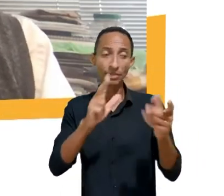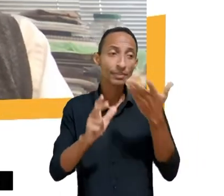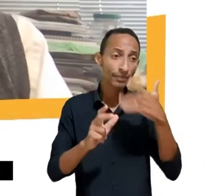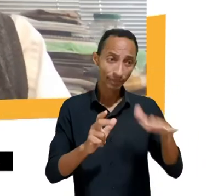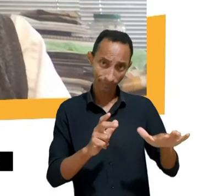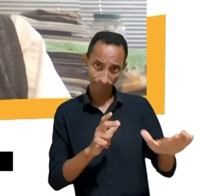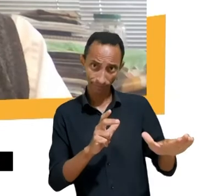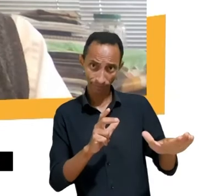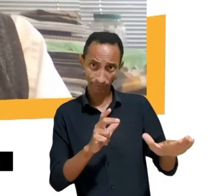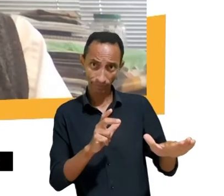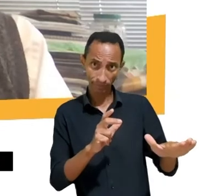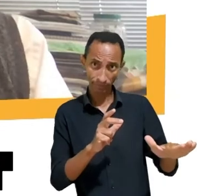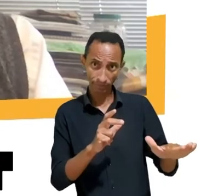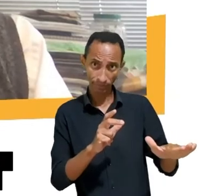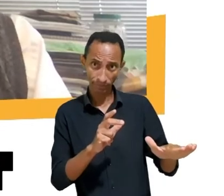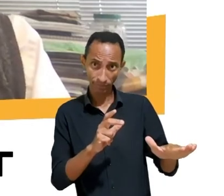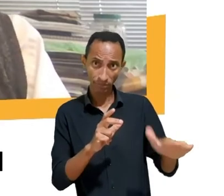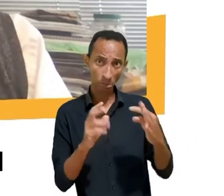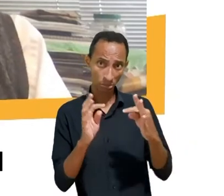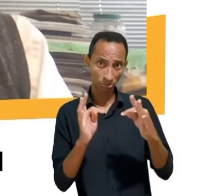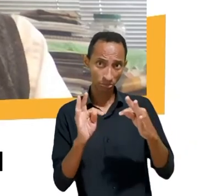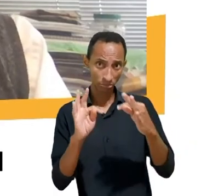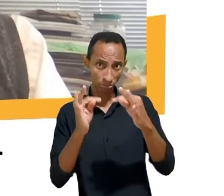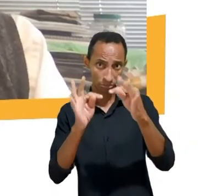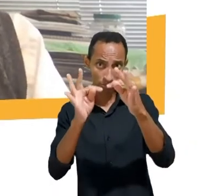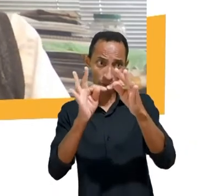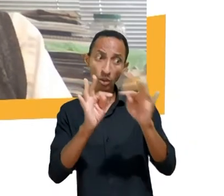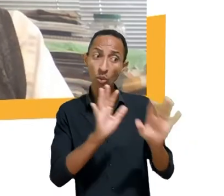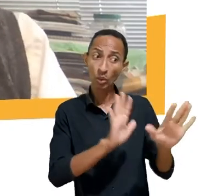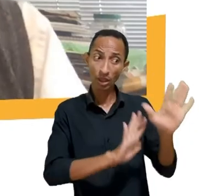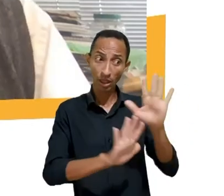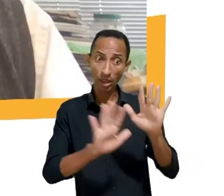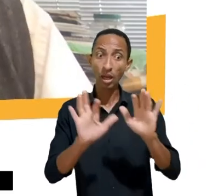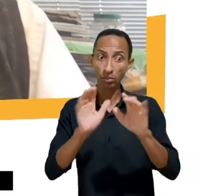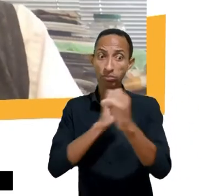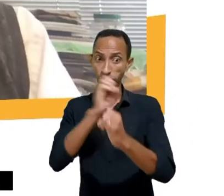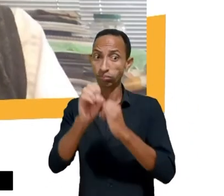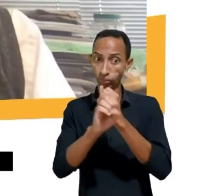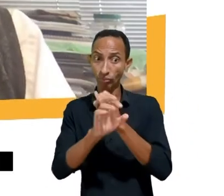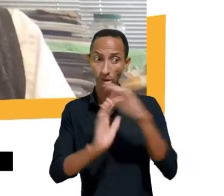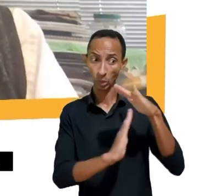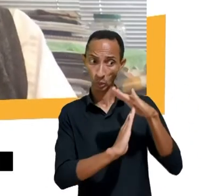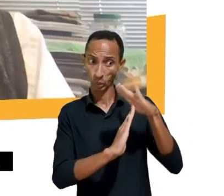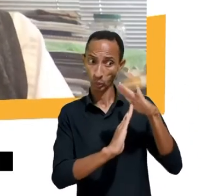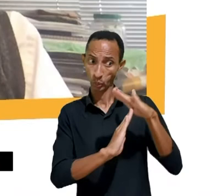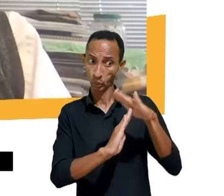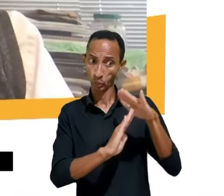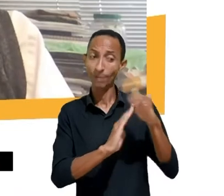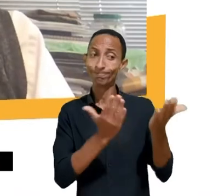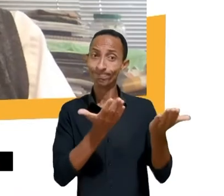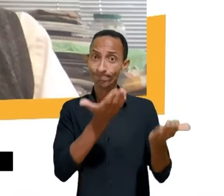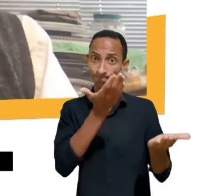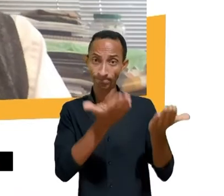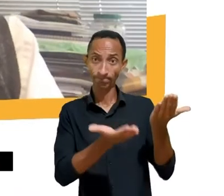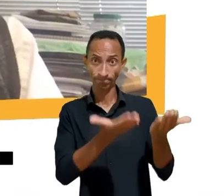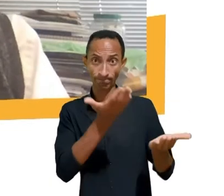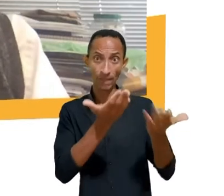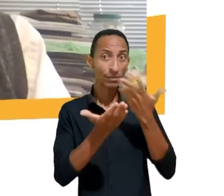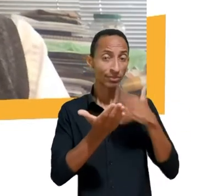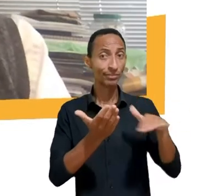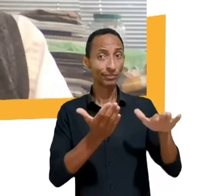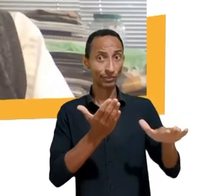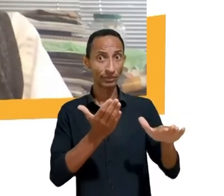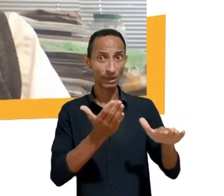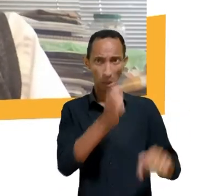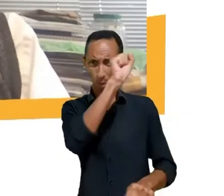tecnologia e à internet com muito cuidado, com muita restrição. Eu não sou a favor, evidentemente, que se cerceie isso, mas tem que se tomar extremo cuidado,